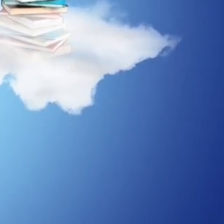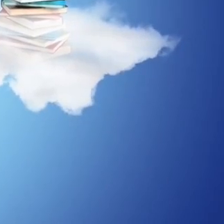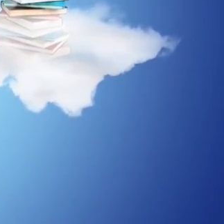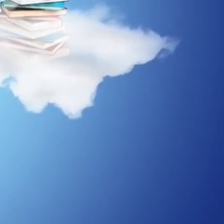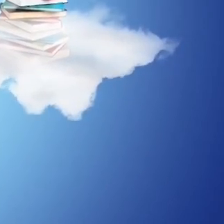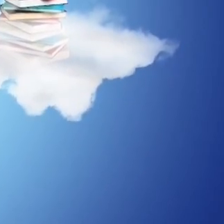Pedro Negri